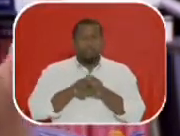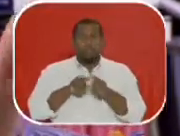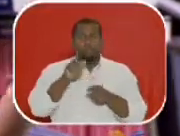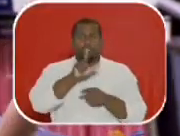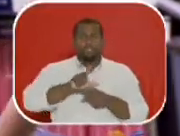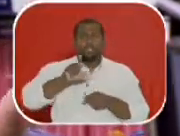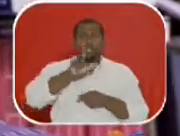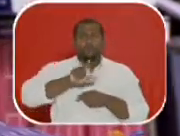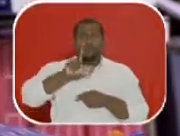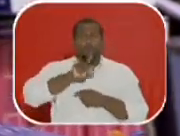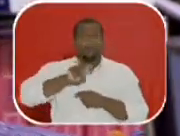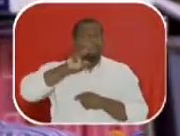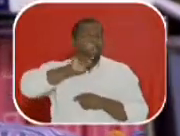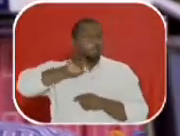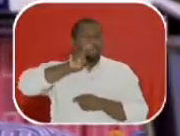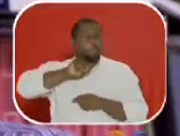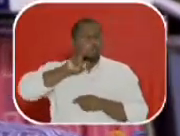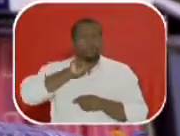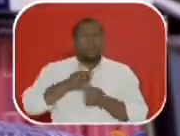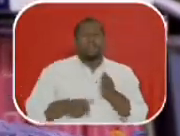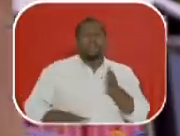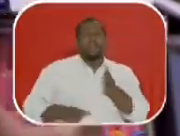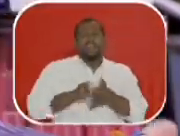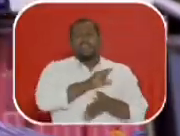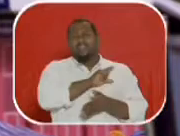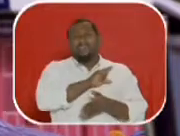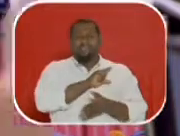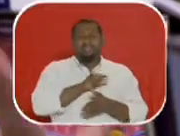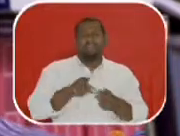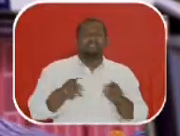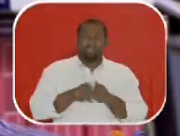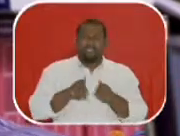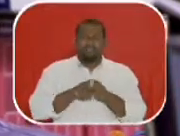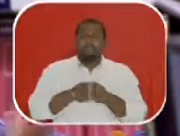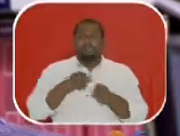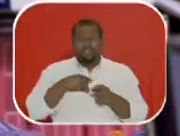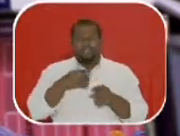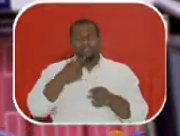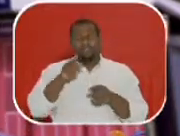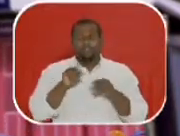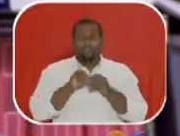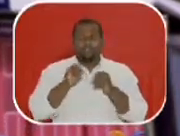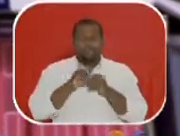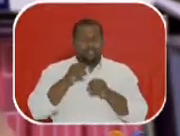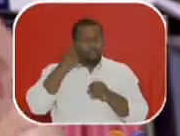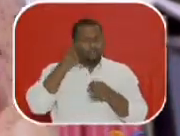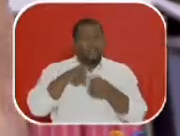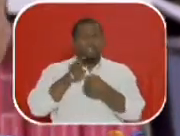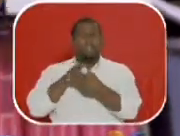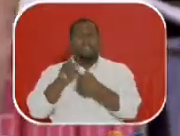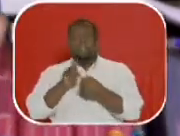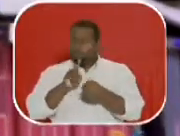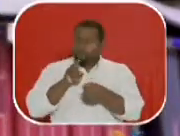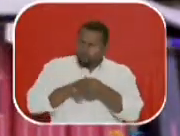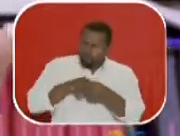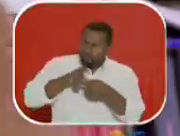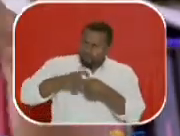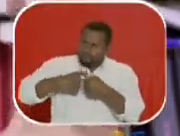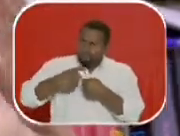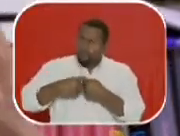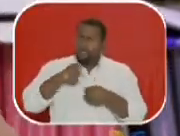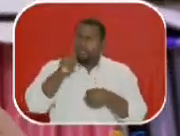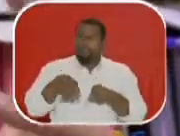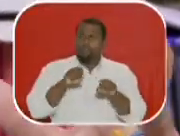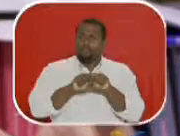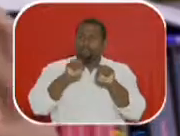oral, por exemplo, que é muito anterior a todas elas, também seria outra bobagem. Então, tem um conjunto, tem um